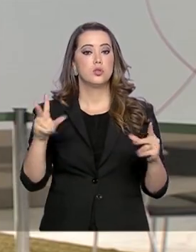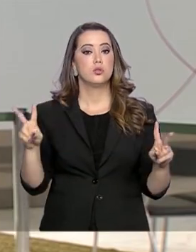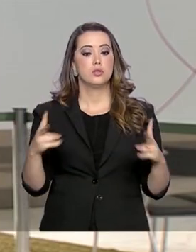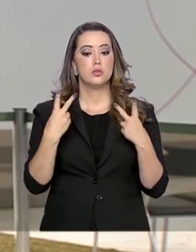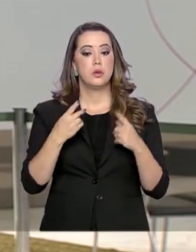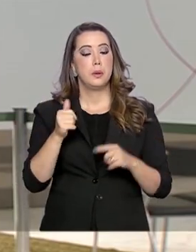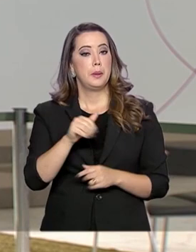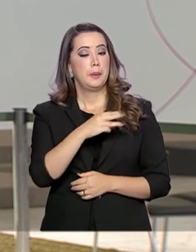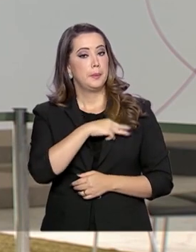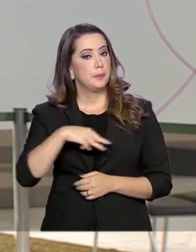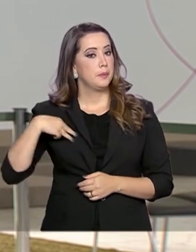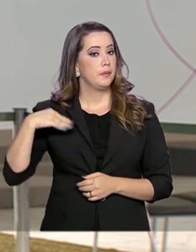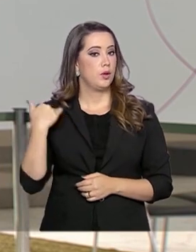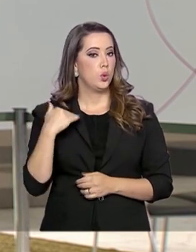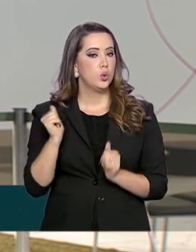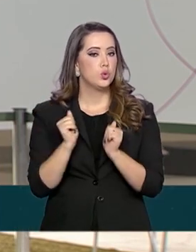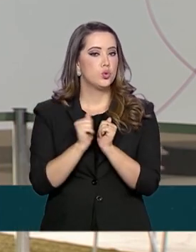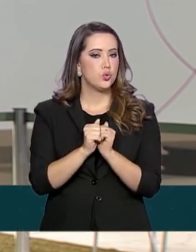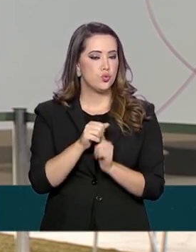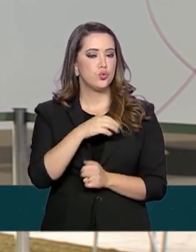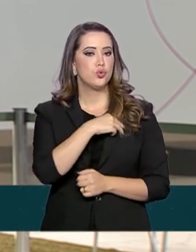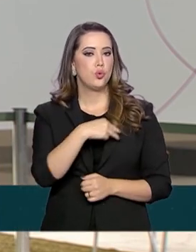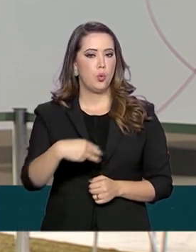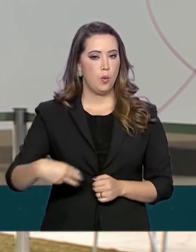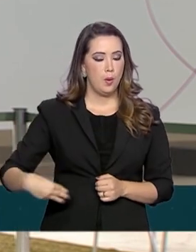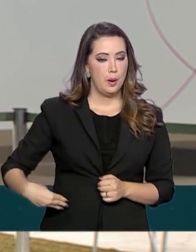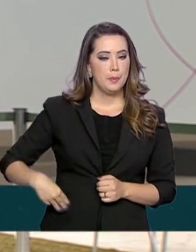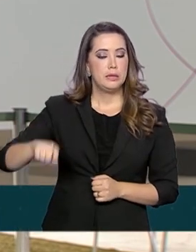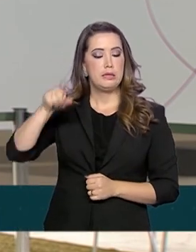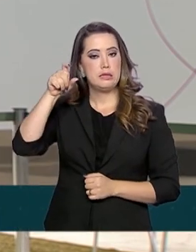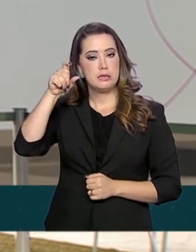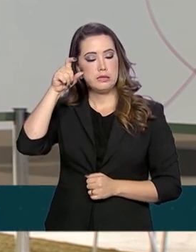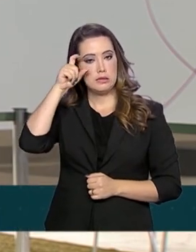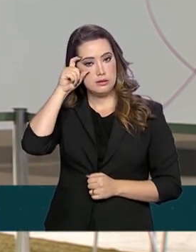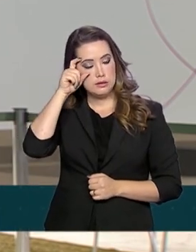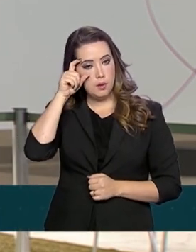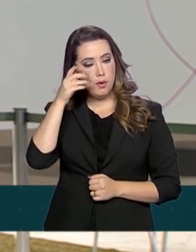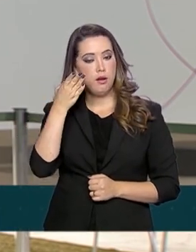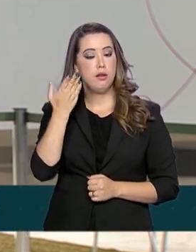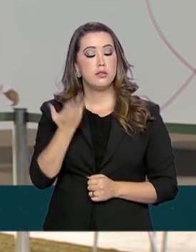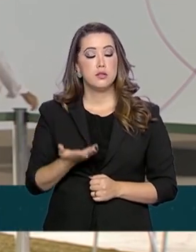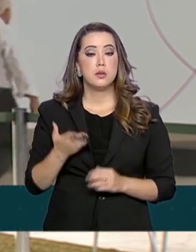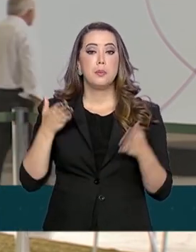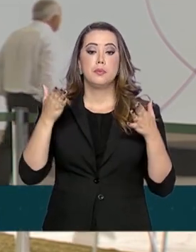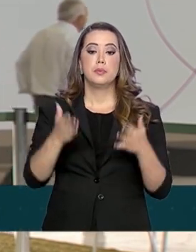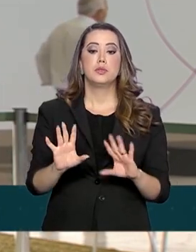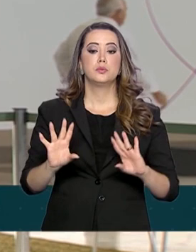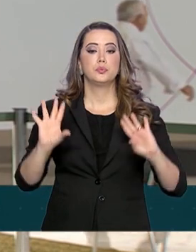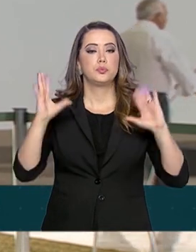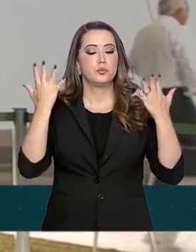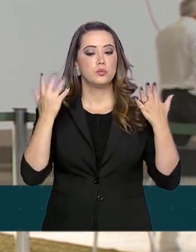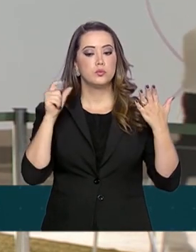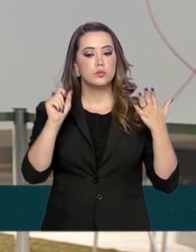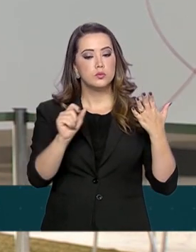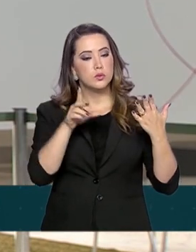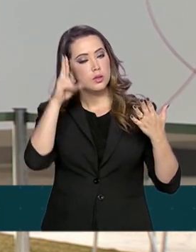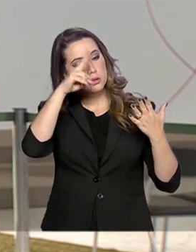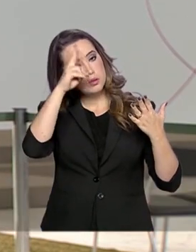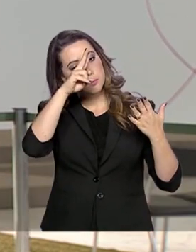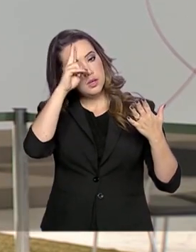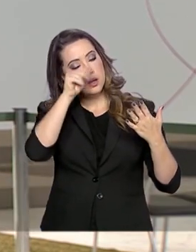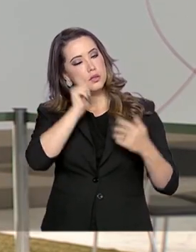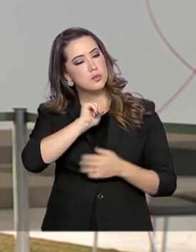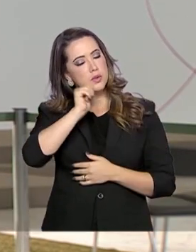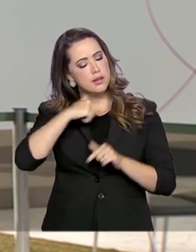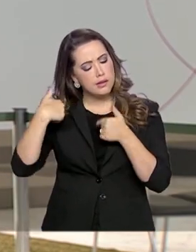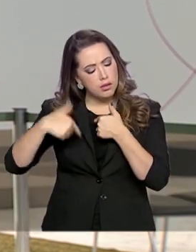A Primeira-Dama Michele Bolsonaro e a Ministra da Mulher, Família e Direitos Humanos, Damares Alves, participaram dessa cerimônia. Elas lembraram das